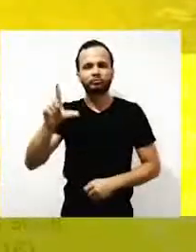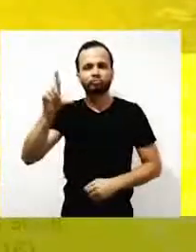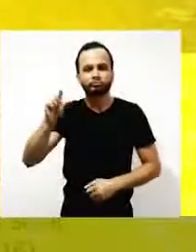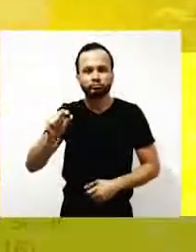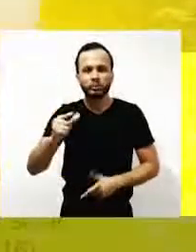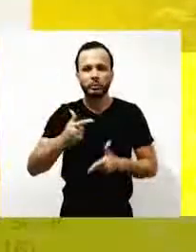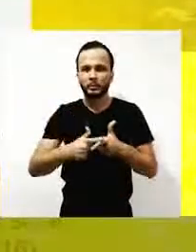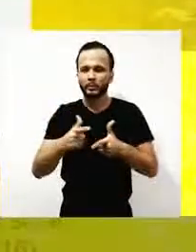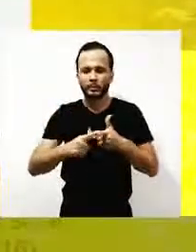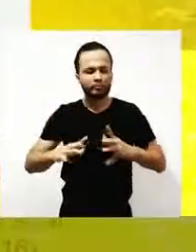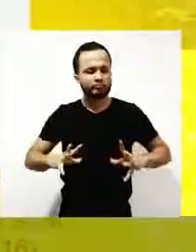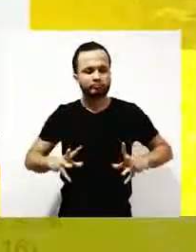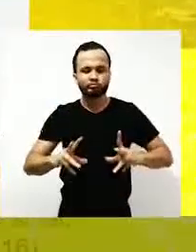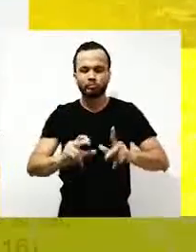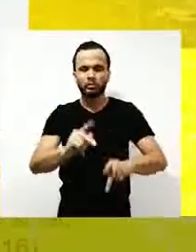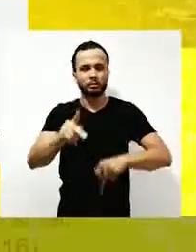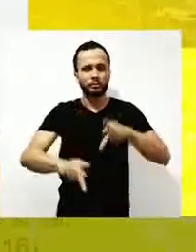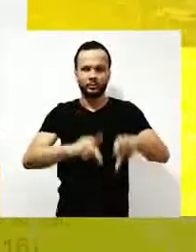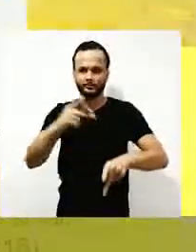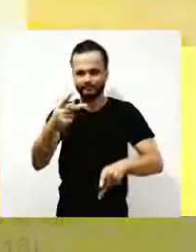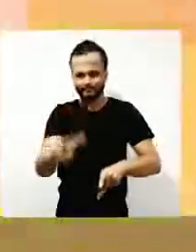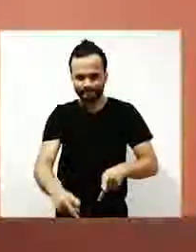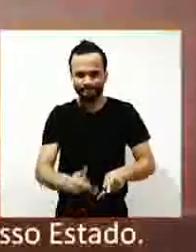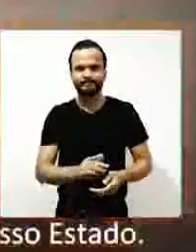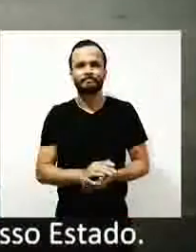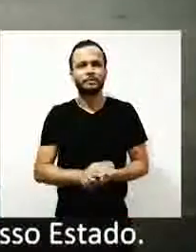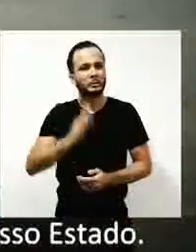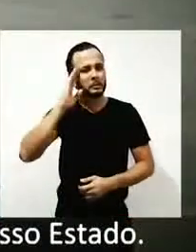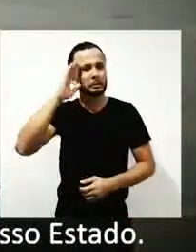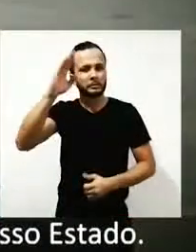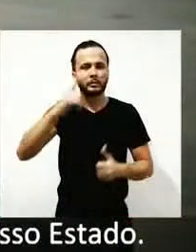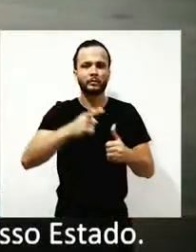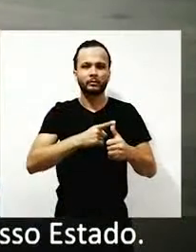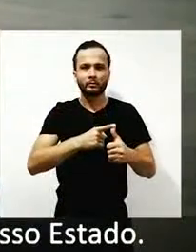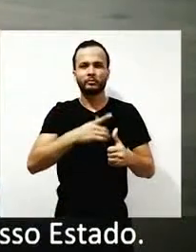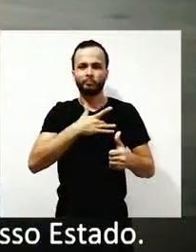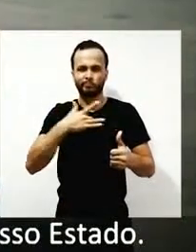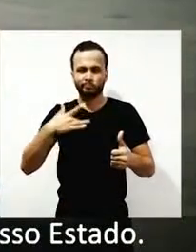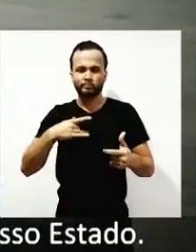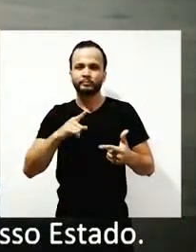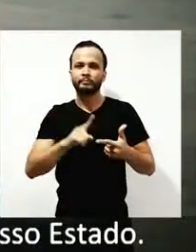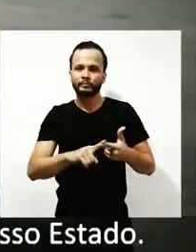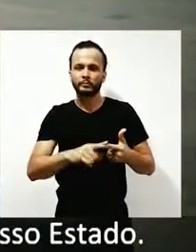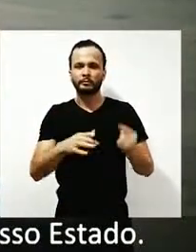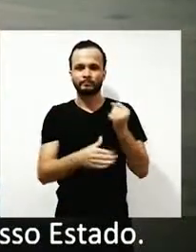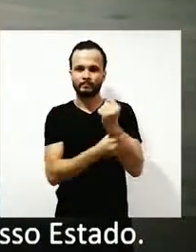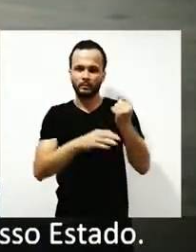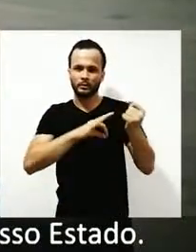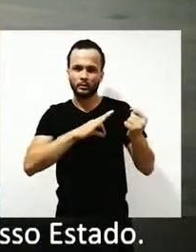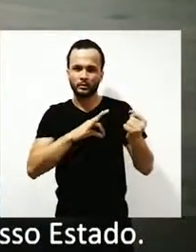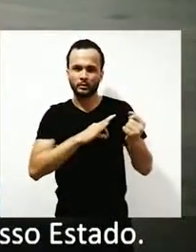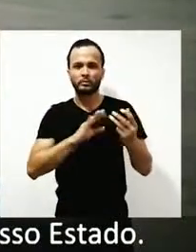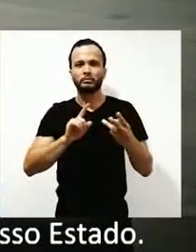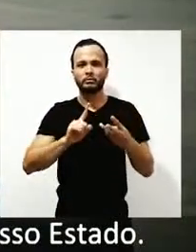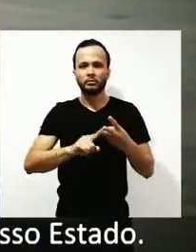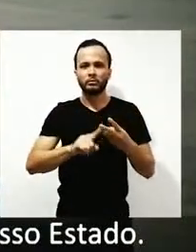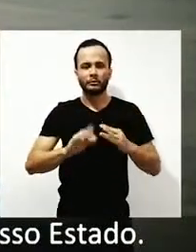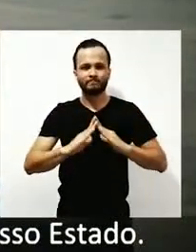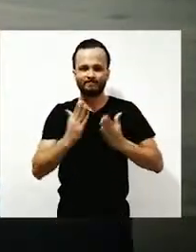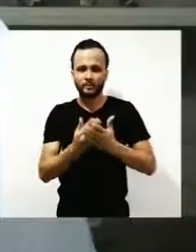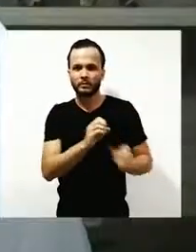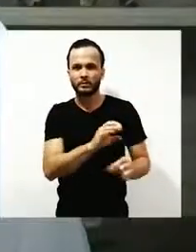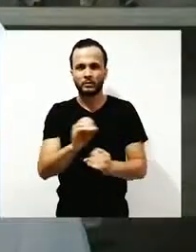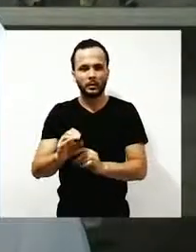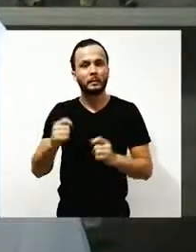A arrecadação caiu afetando a vida de todos. Isso afetou profundamente a saúde, a segurança e a educação do